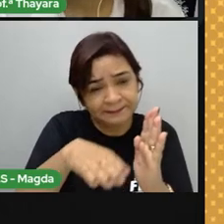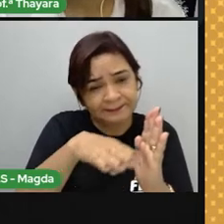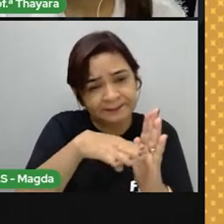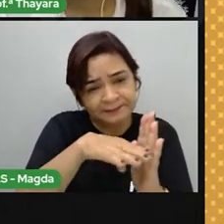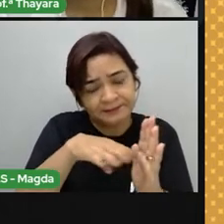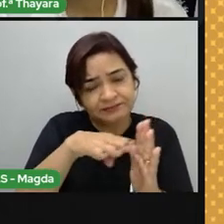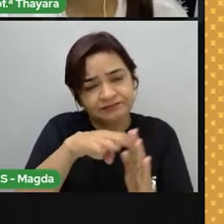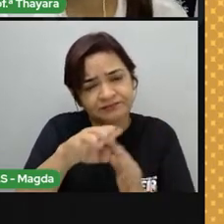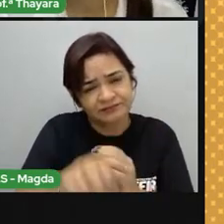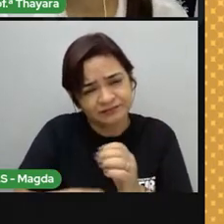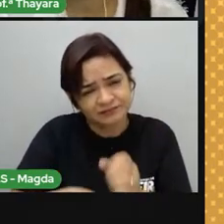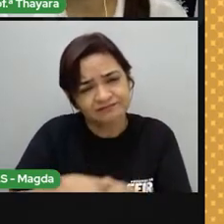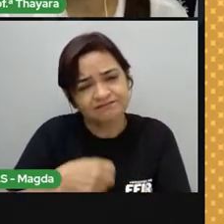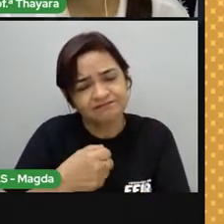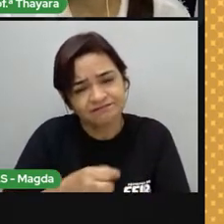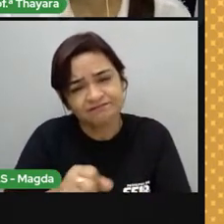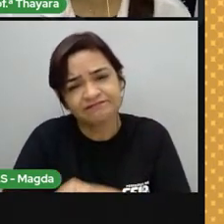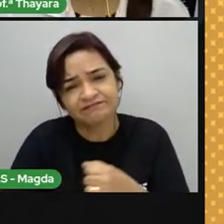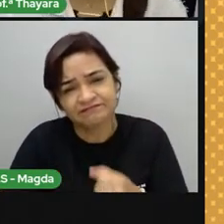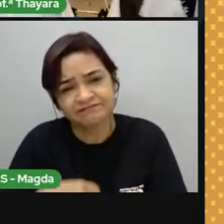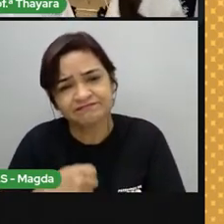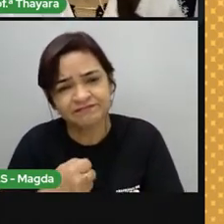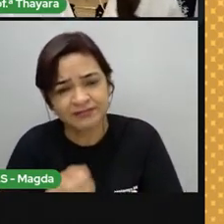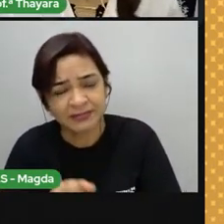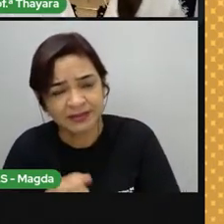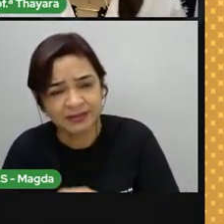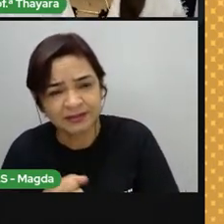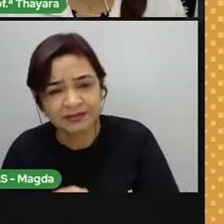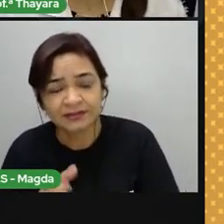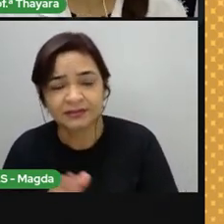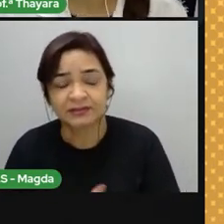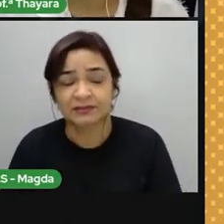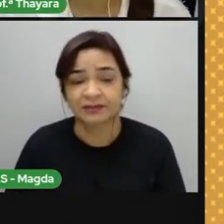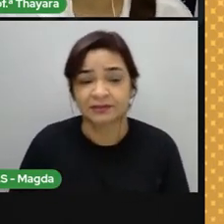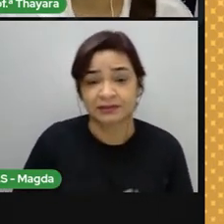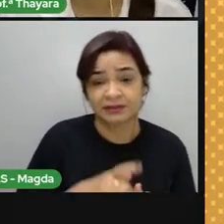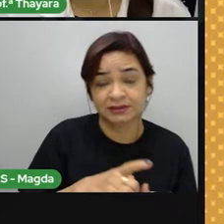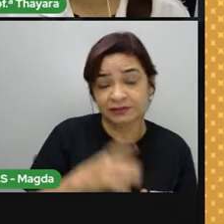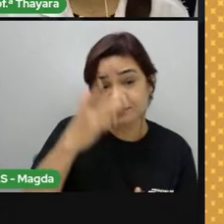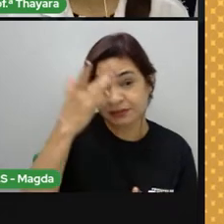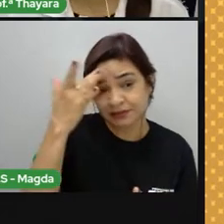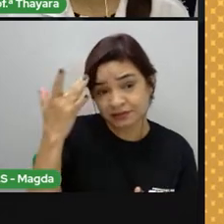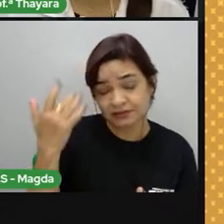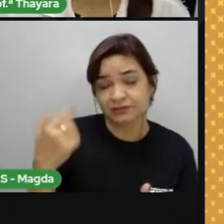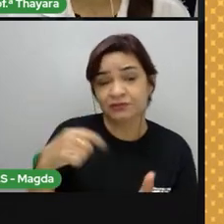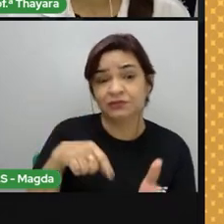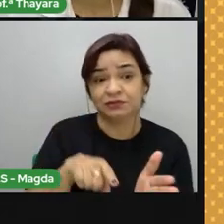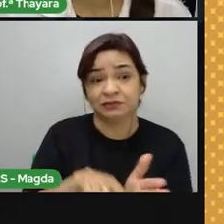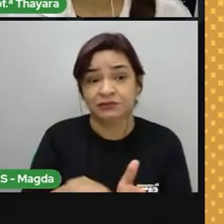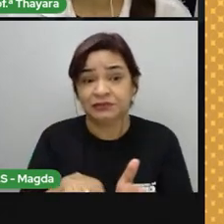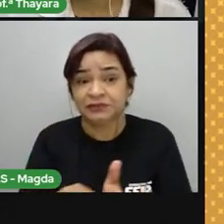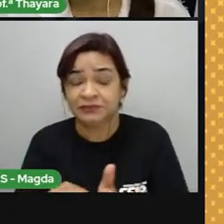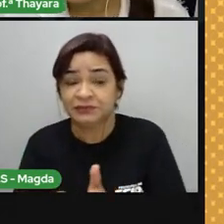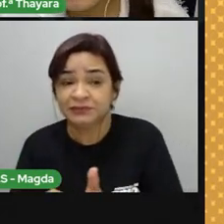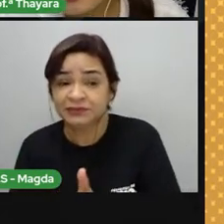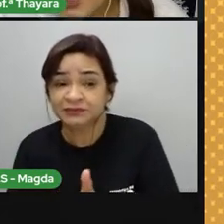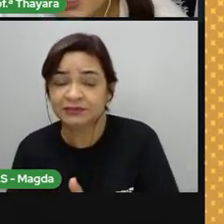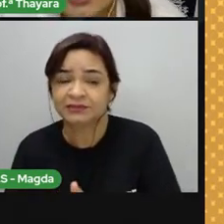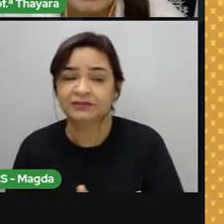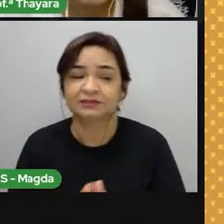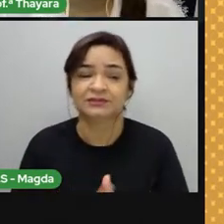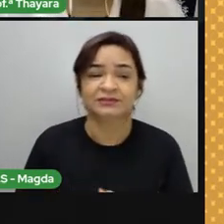tem aqui um paleontólogo, que é esse profissional que estuda os fósseis, que procura esses fósseis, está